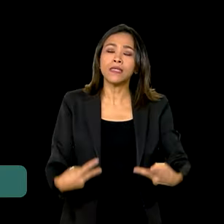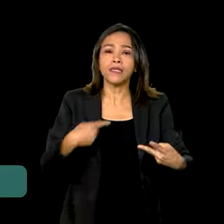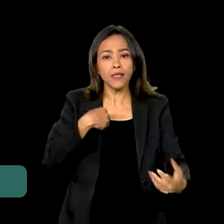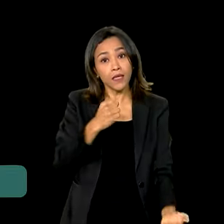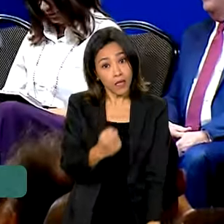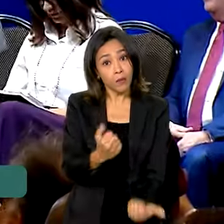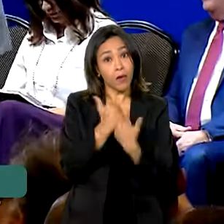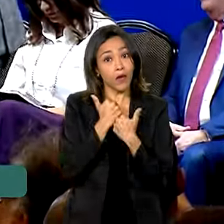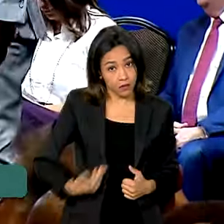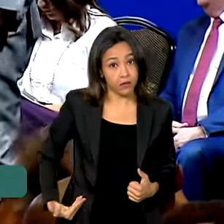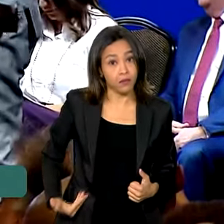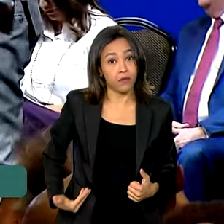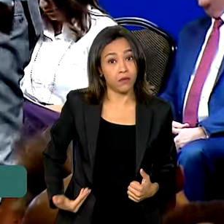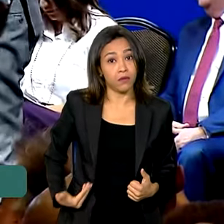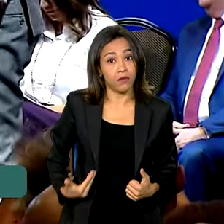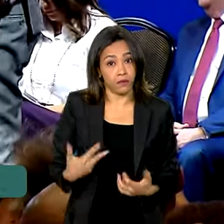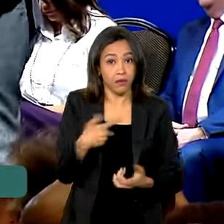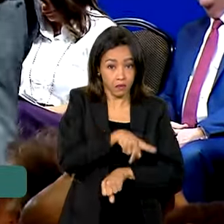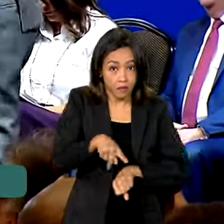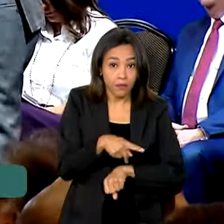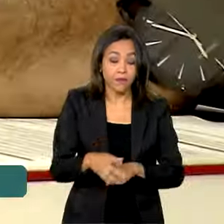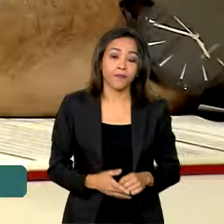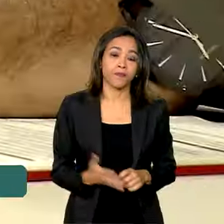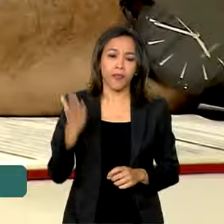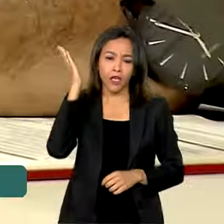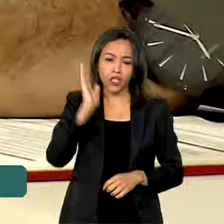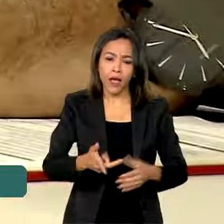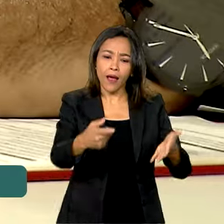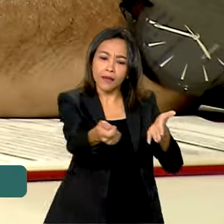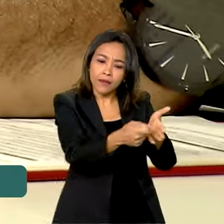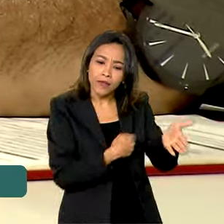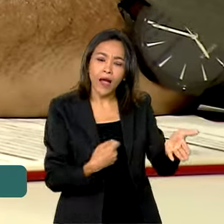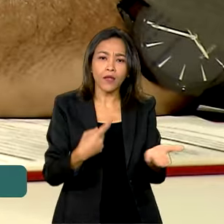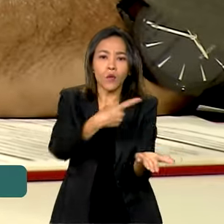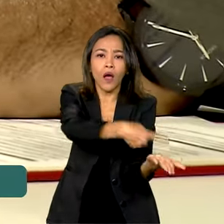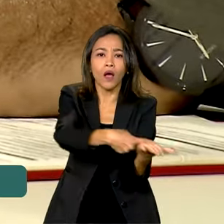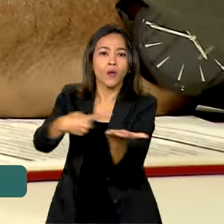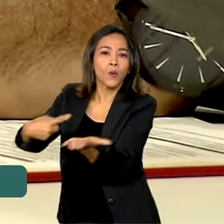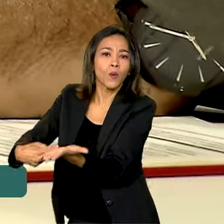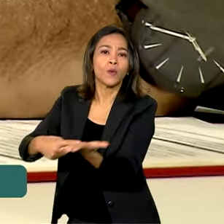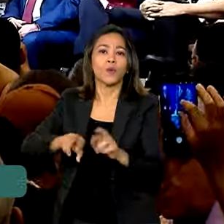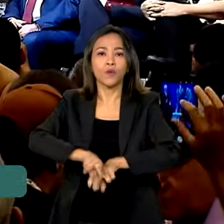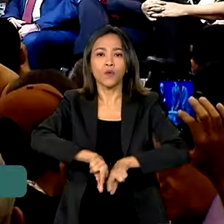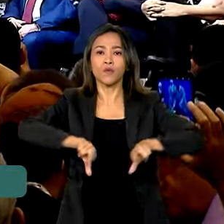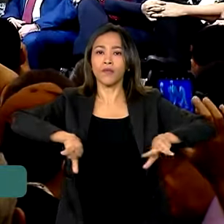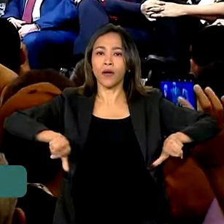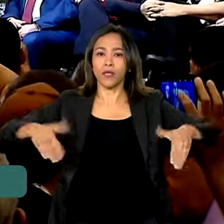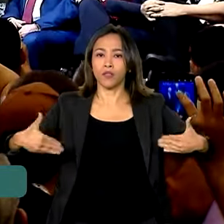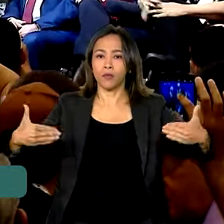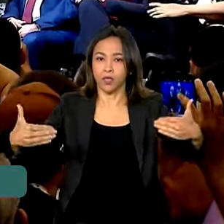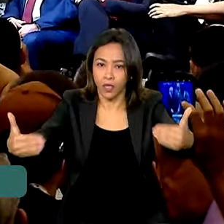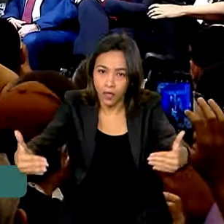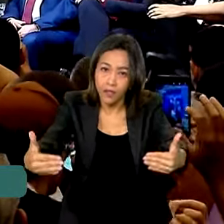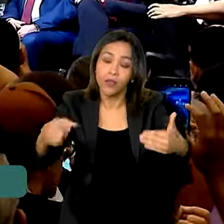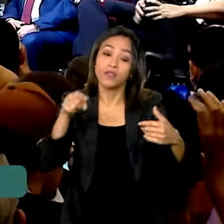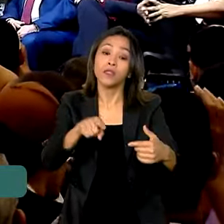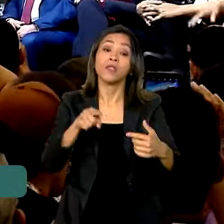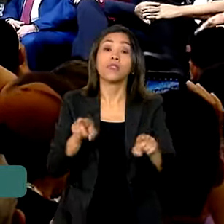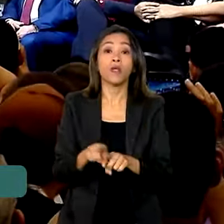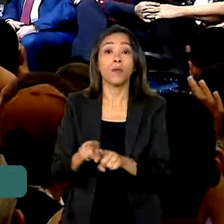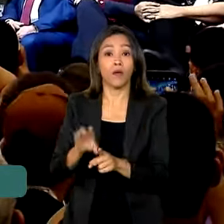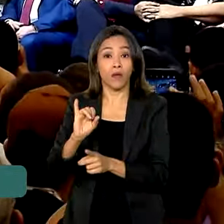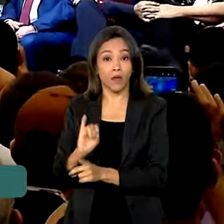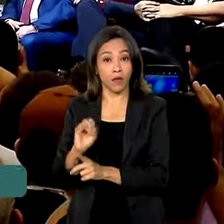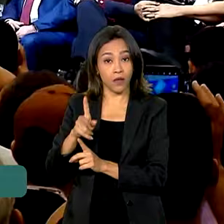pelo Estado brasileiro. Foram ainda acordos entre vários ministérios e o IPEA para a promoção da